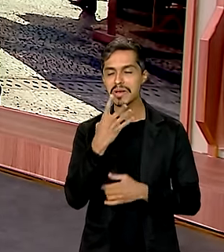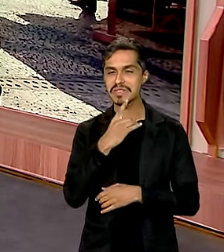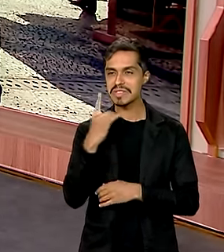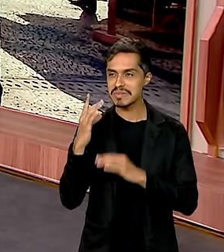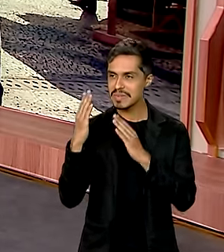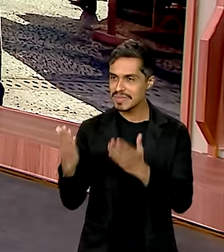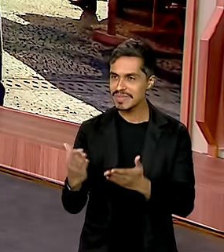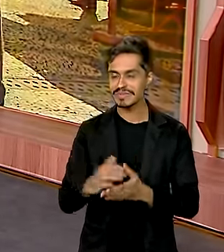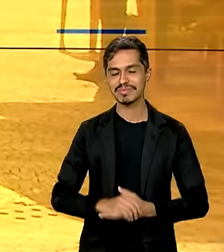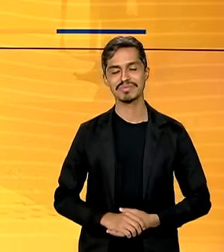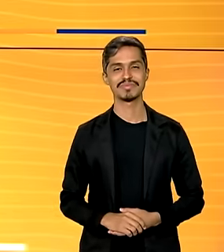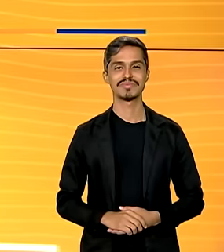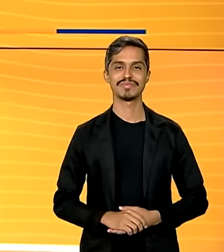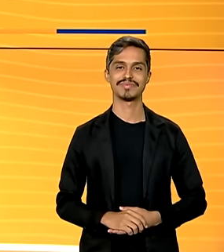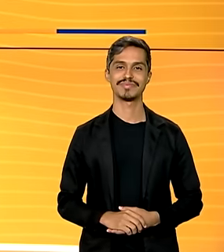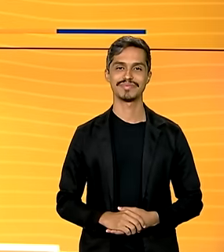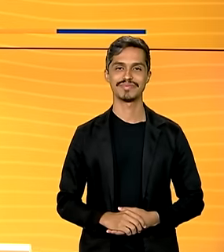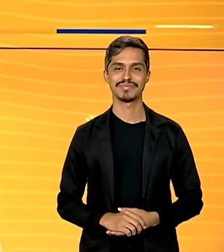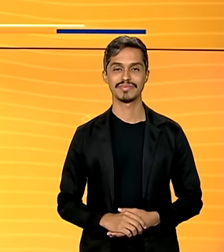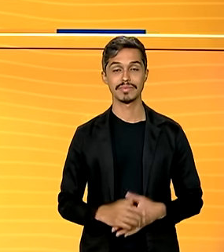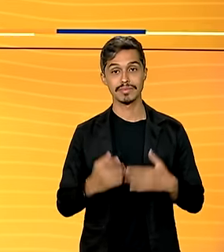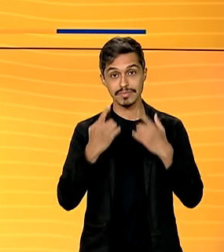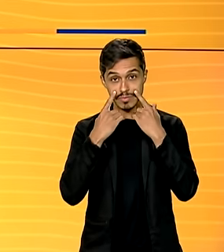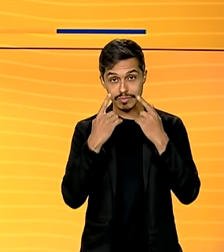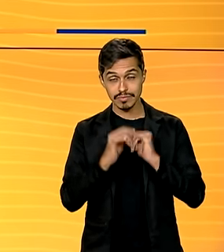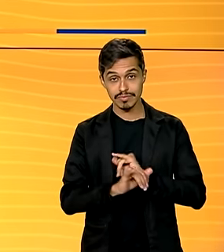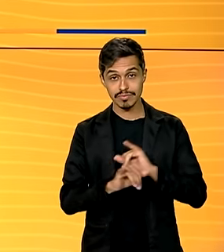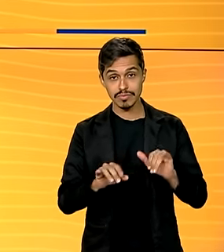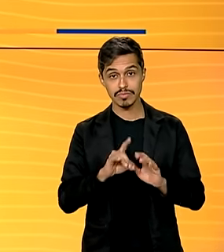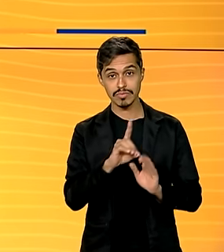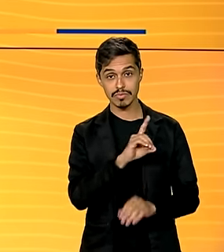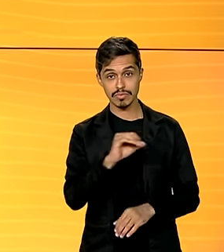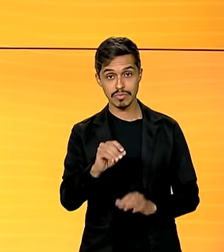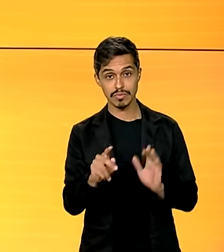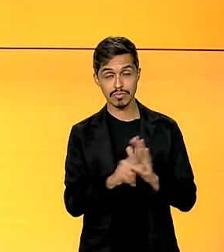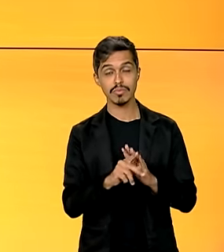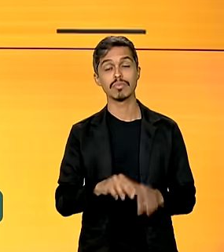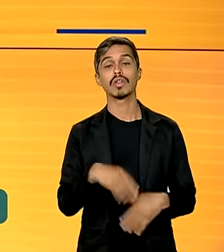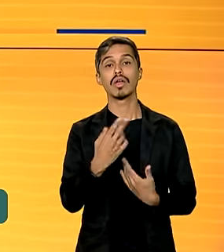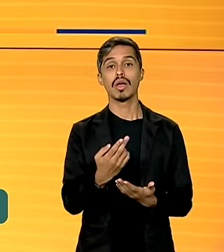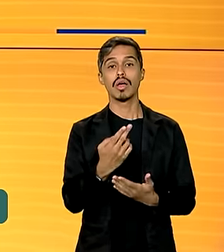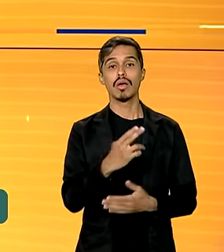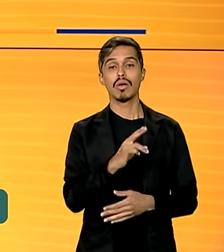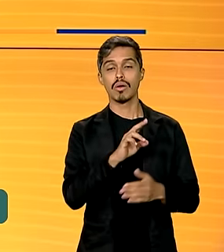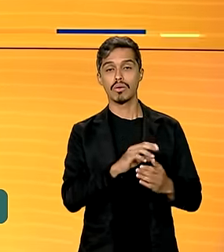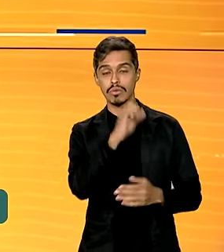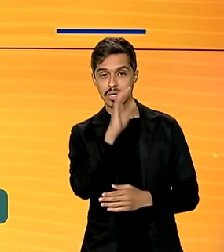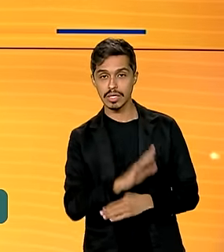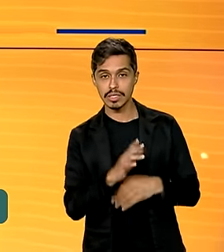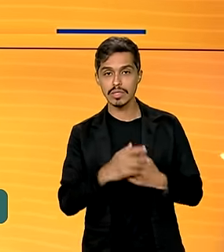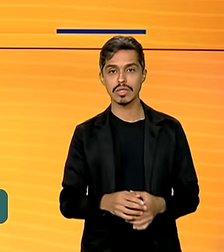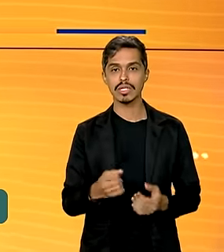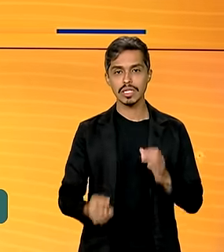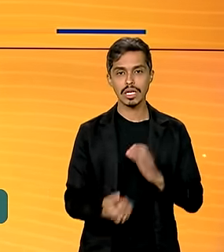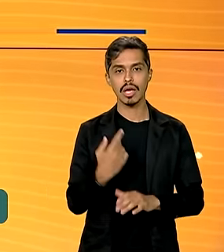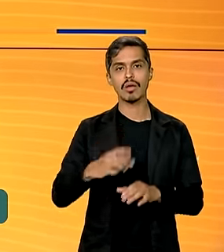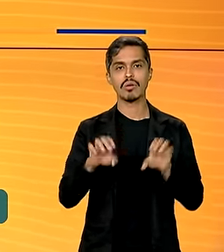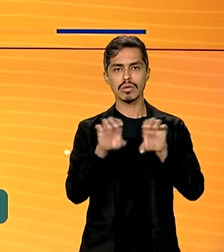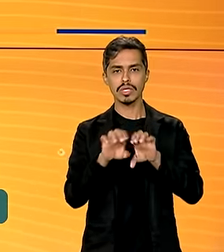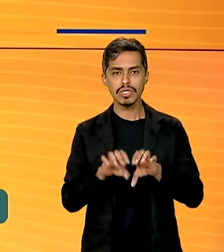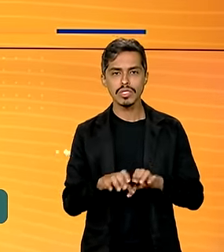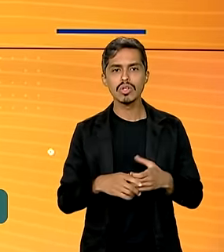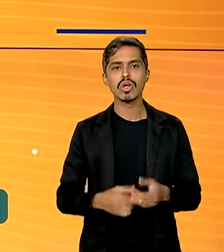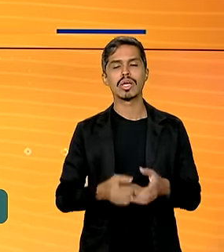e bom trabalho. E olha, foi publicado no Diário Oficial da União um decreto que cria o Monumento Natural